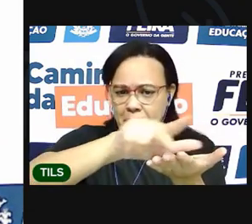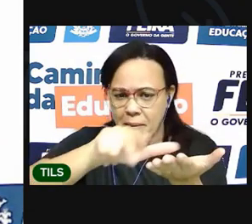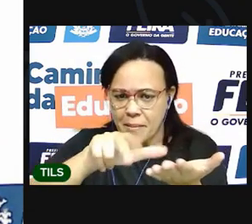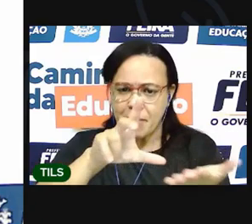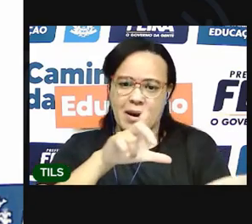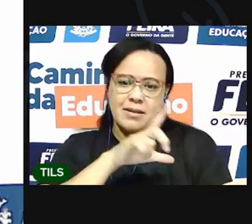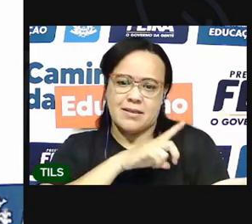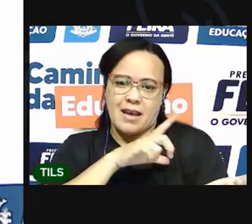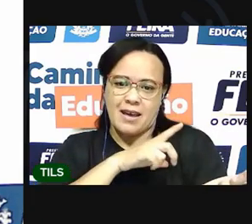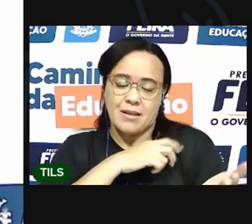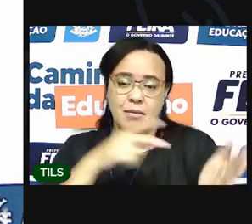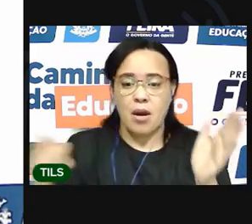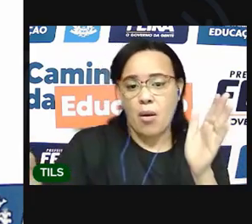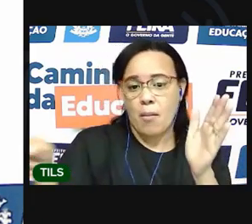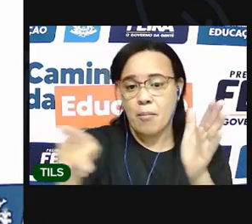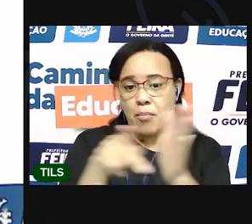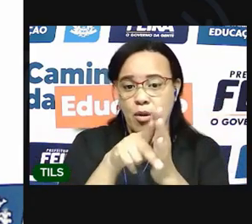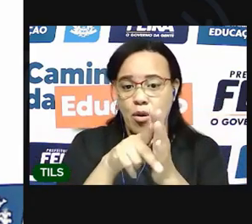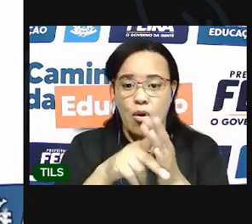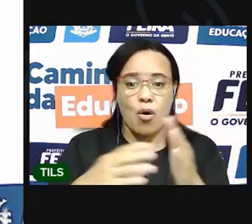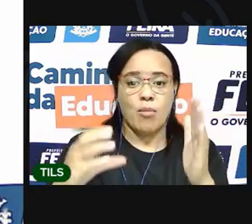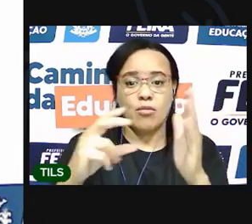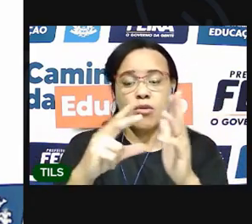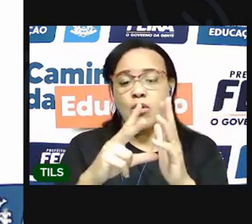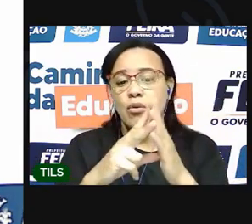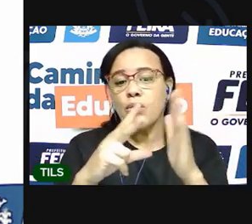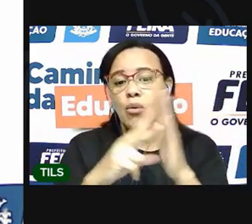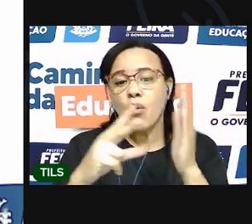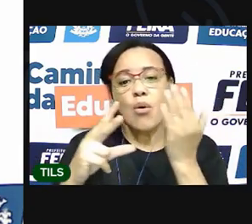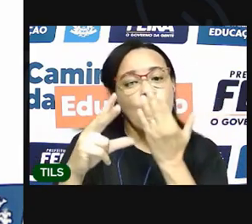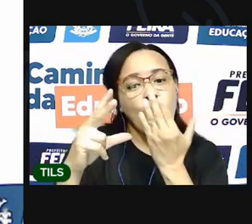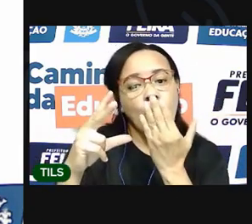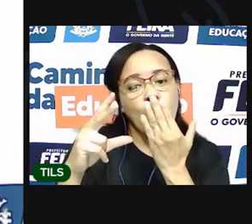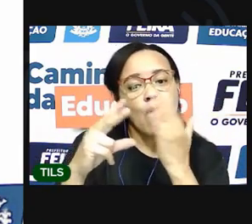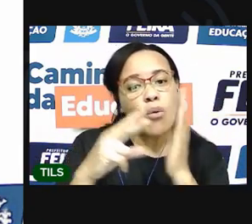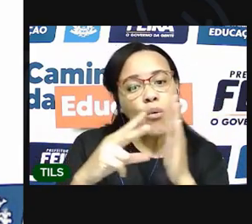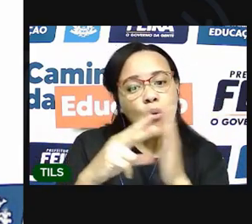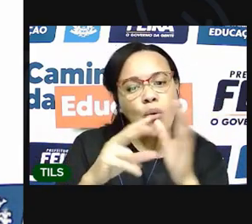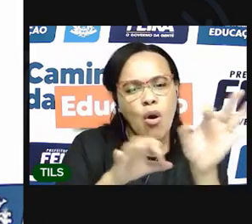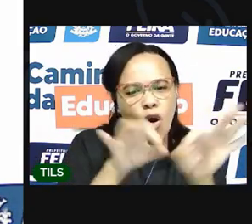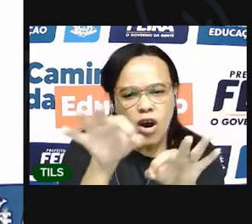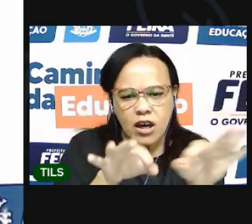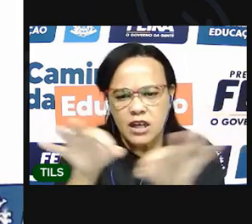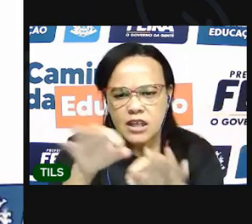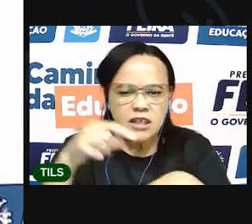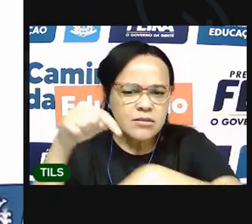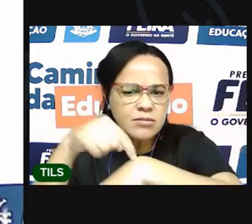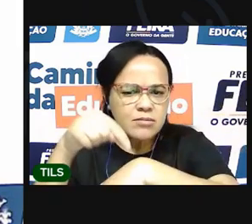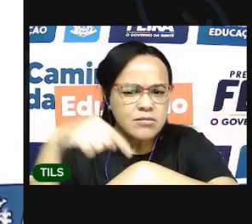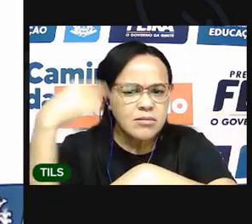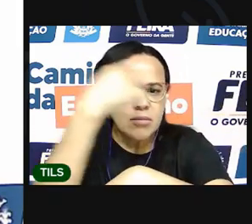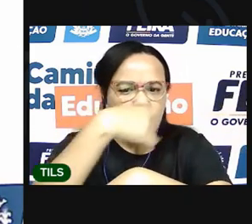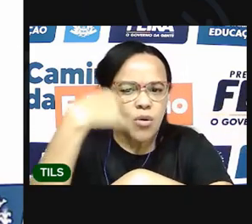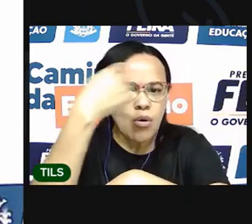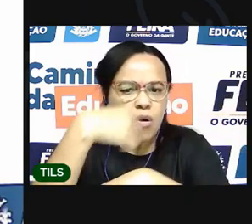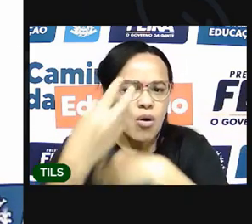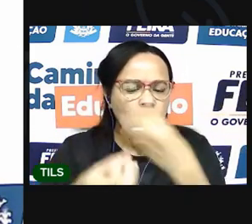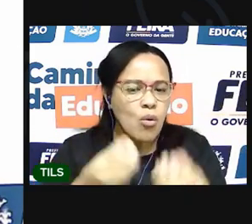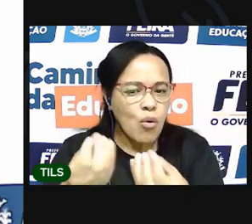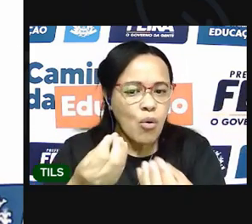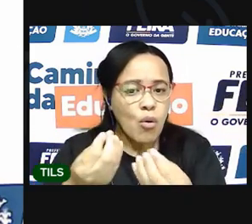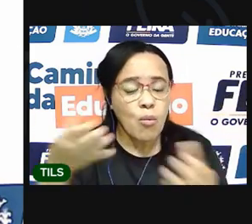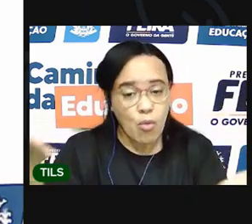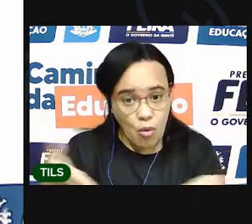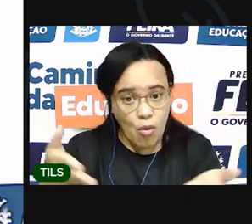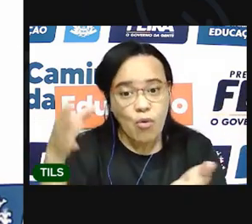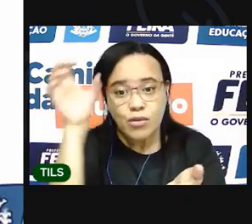especificamente o calendário indígena. Como é que os indígenas organizam o tempo dele. É isso que a gente vai aprender na aula de hoje.